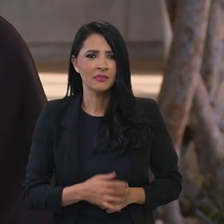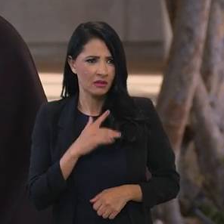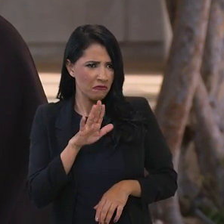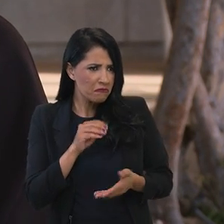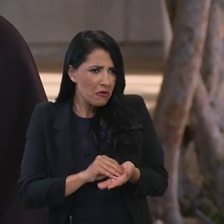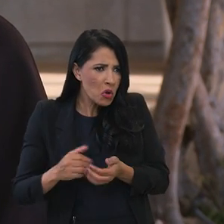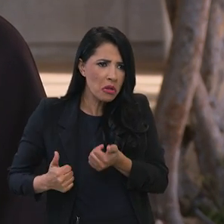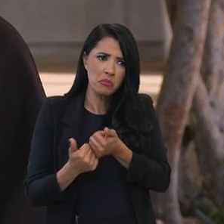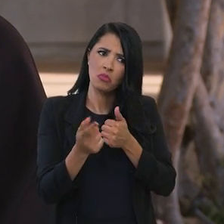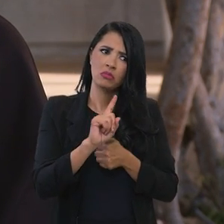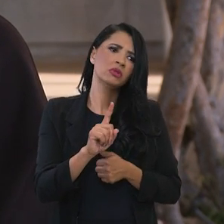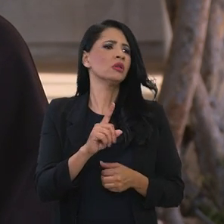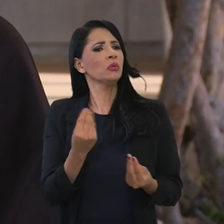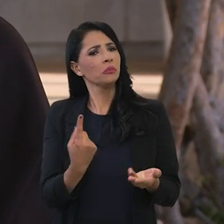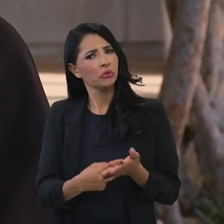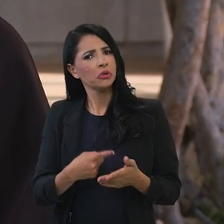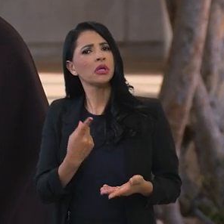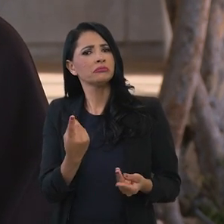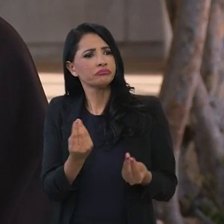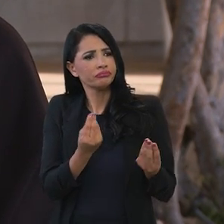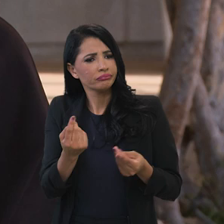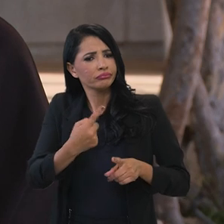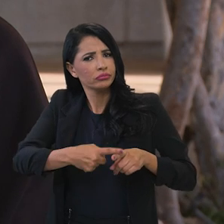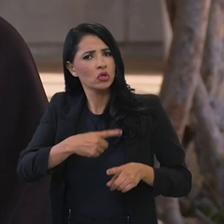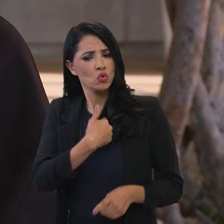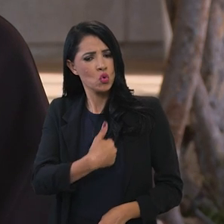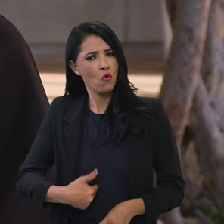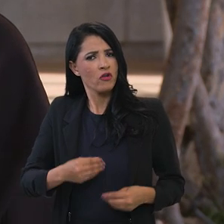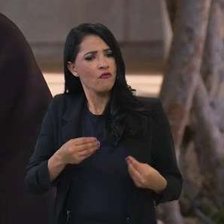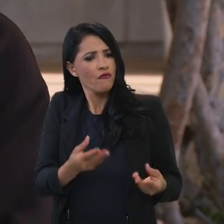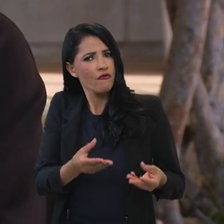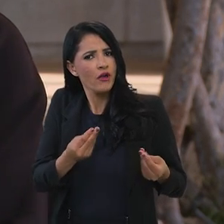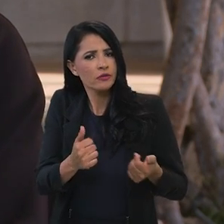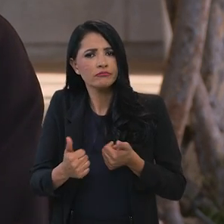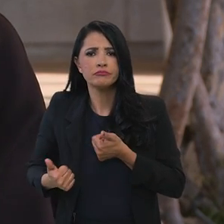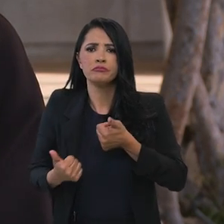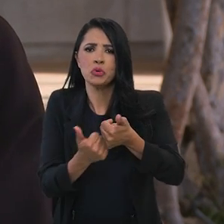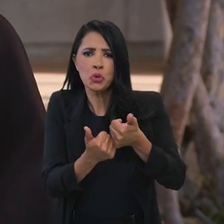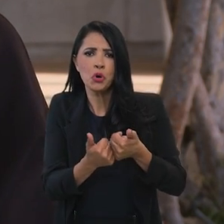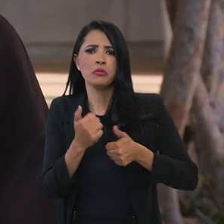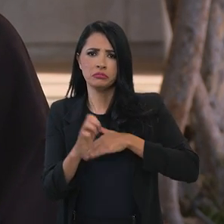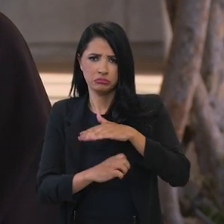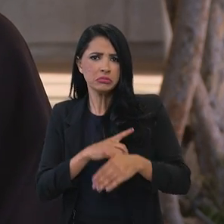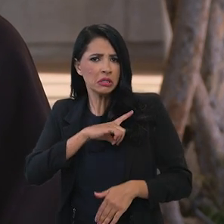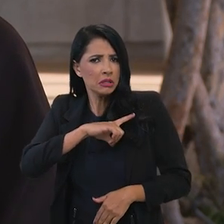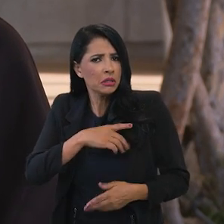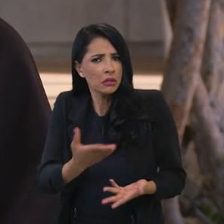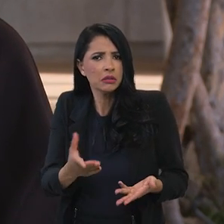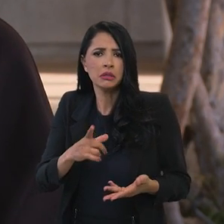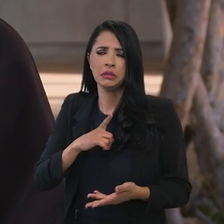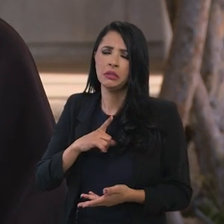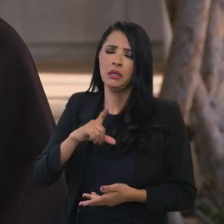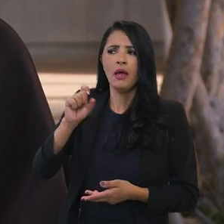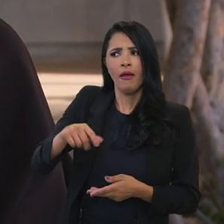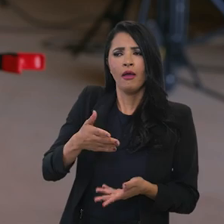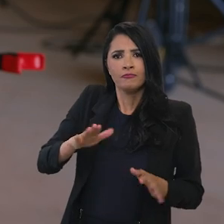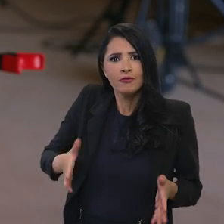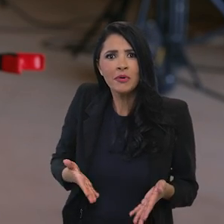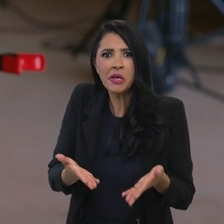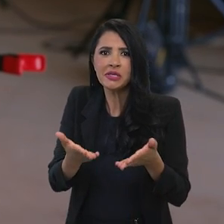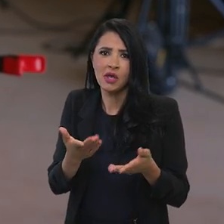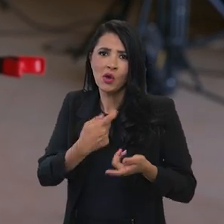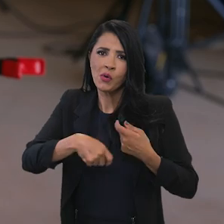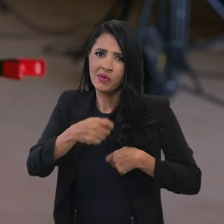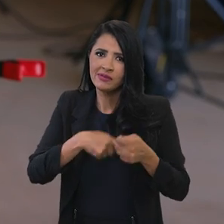são elementos muito importantes para ampliar a nossa participação no mercado externo, isso sempre pode ser aprimorado, nós lançamos recentemente a